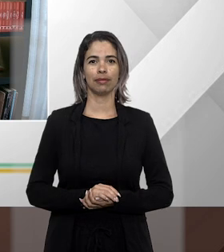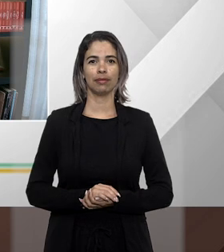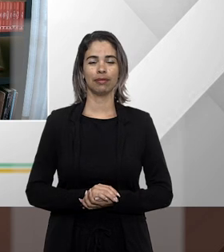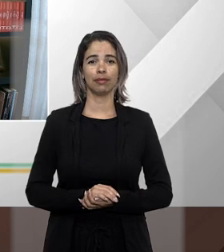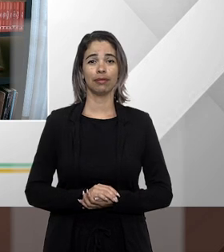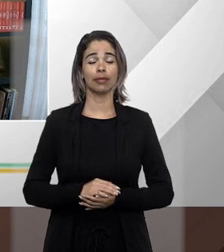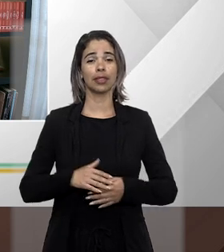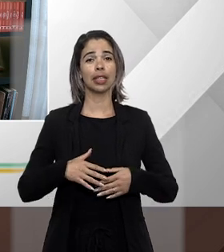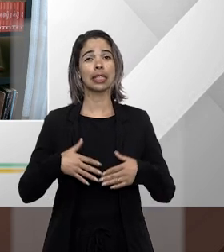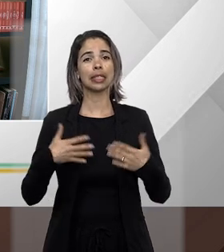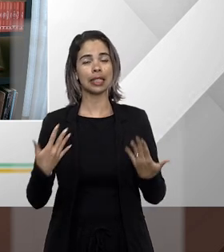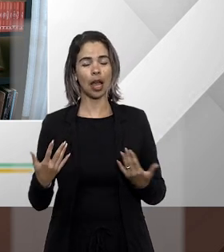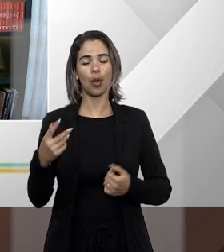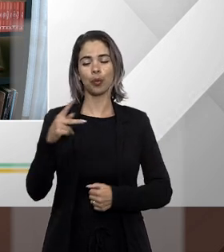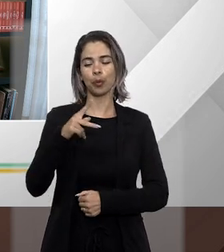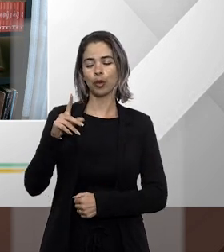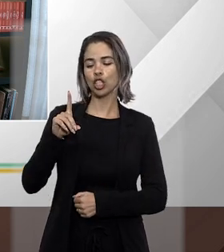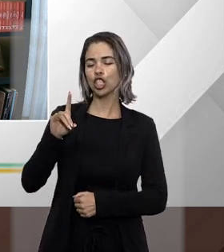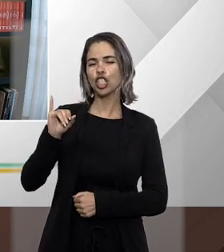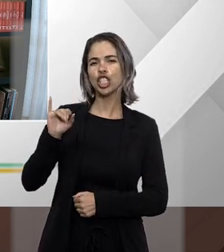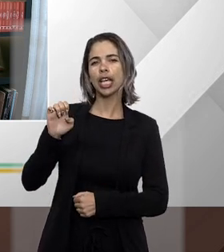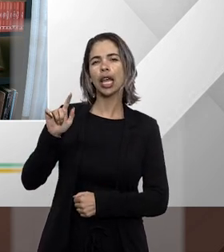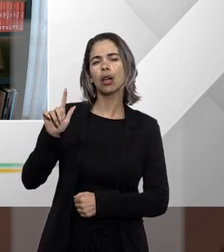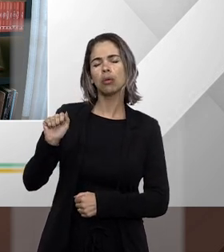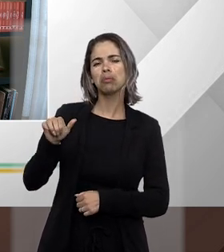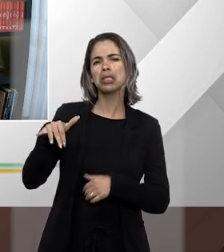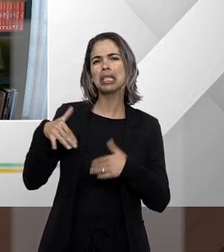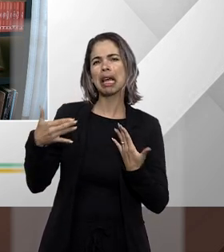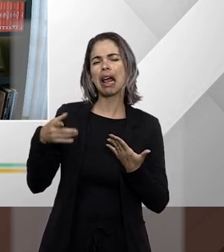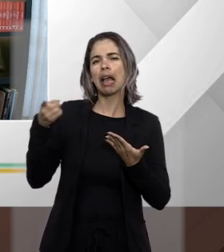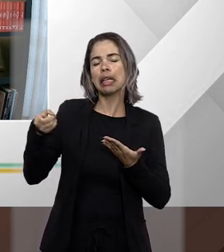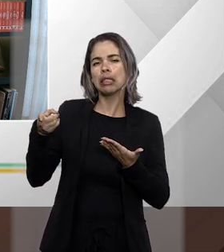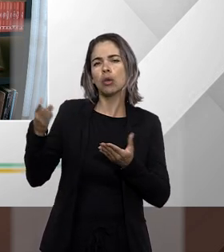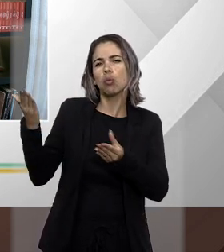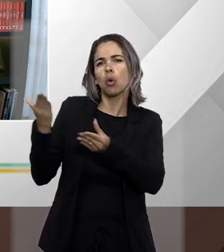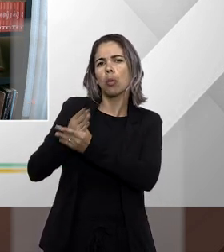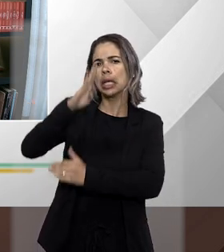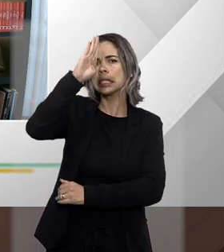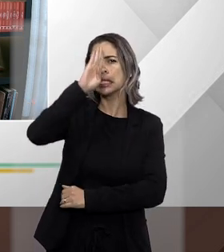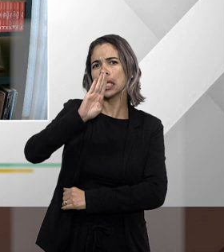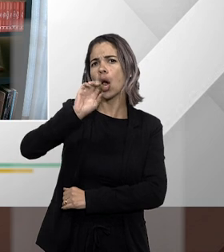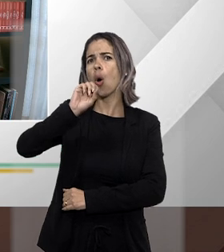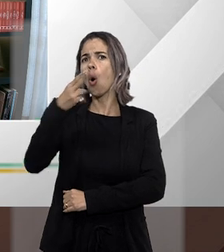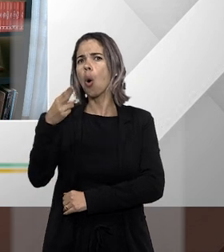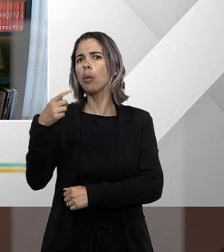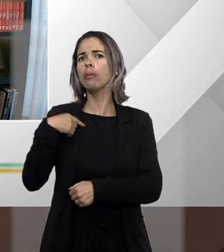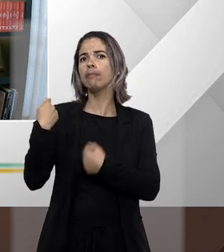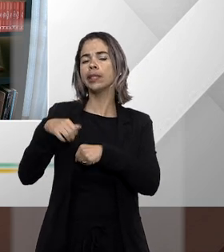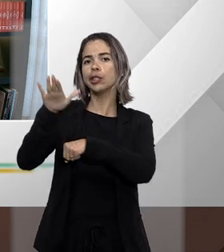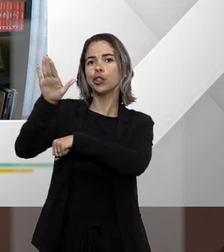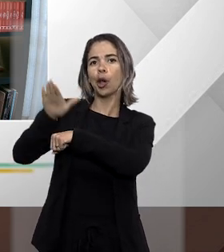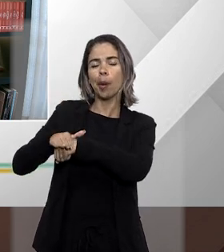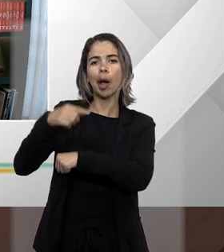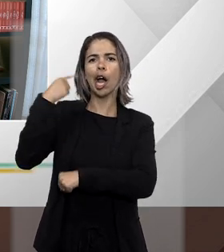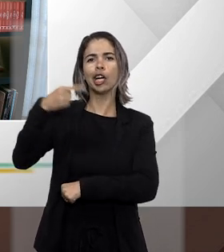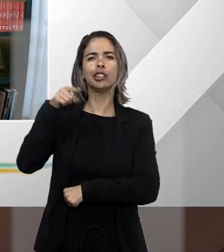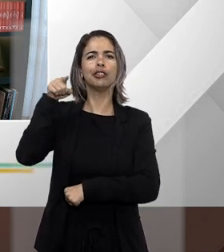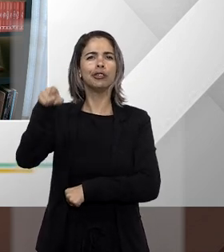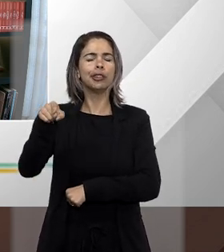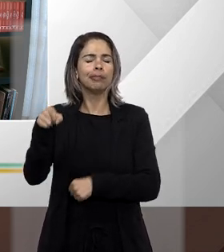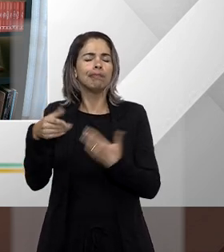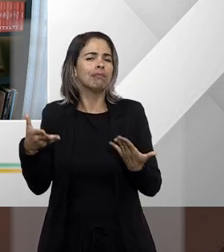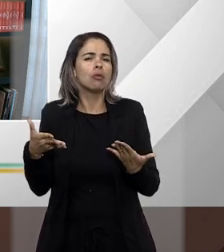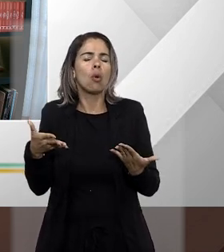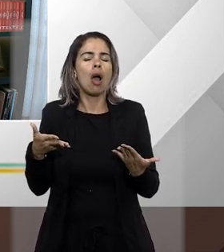seria uma ação gratuita ou há necessidade de se constituir advogado para esse tipo de remédio enfim eu gostaria de saber então sobre essas